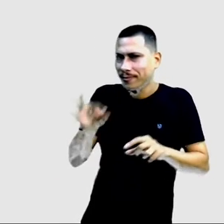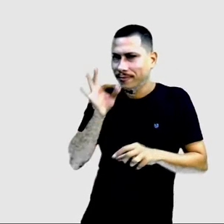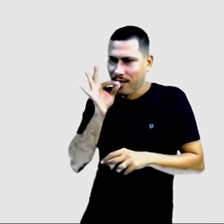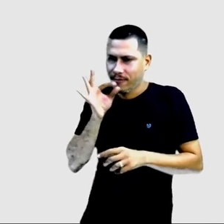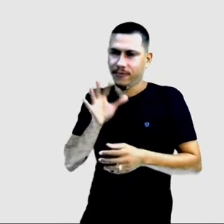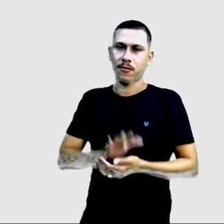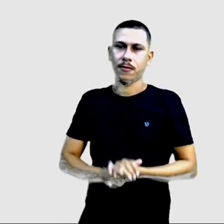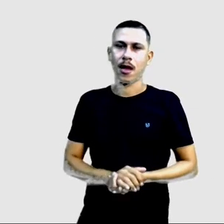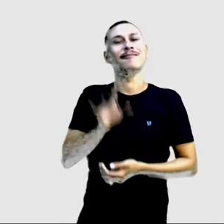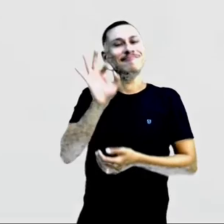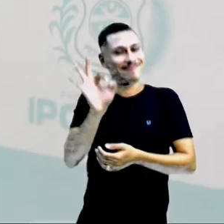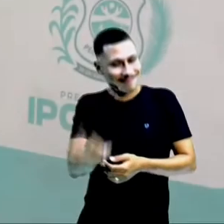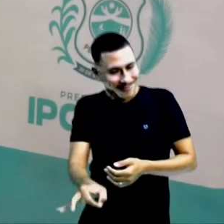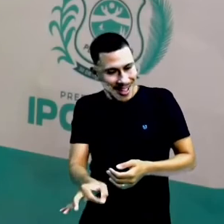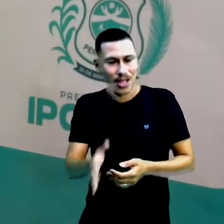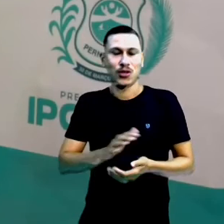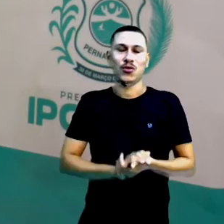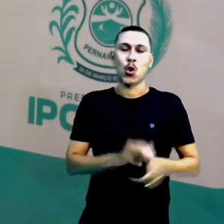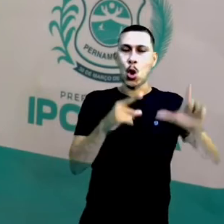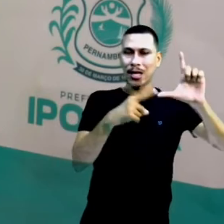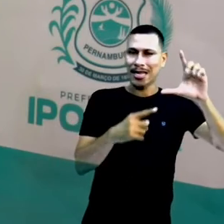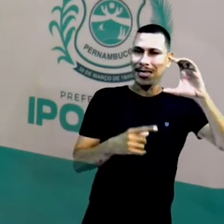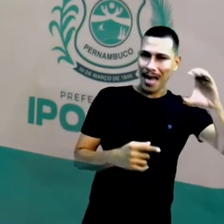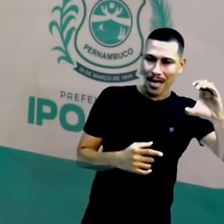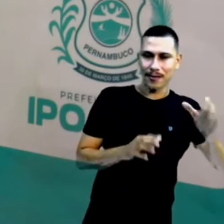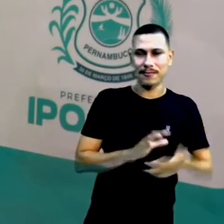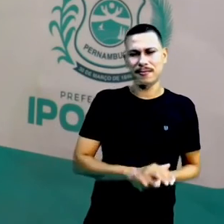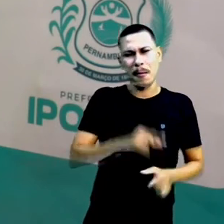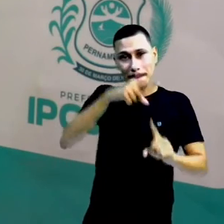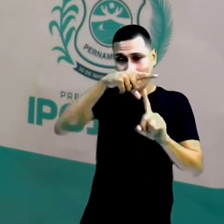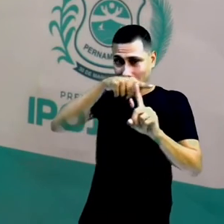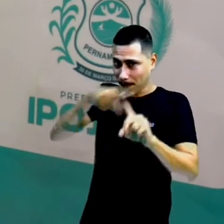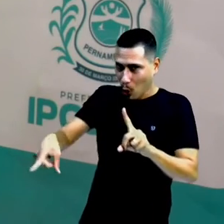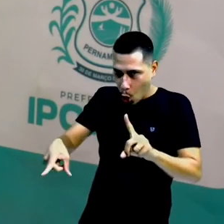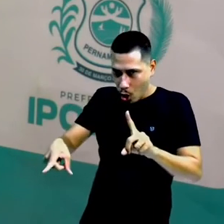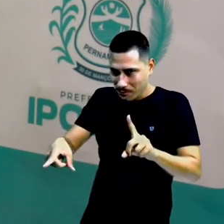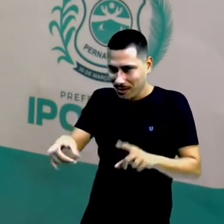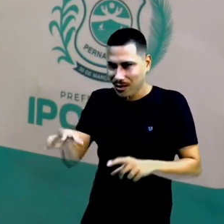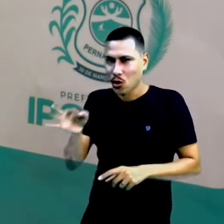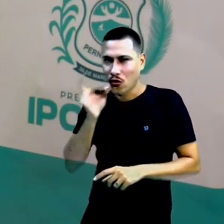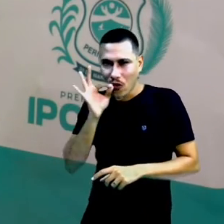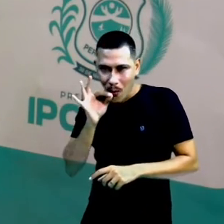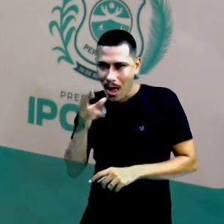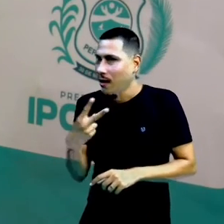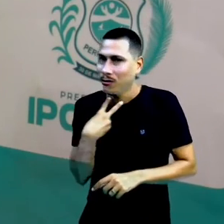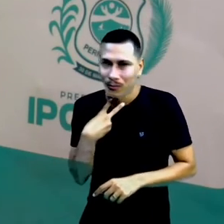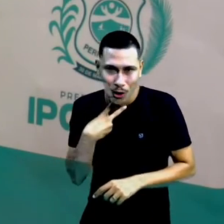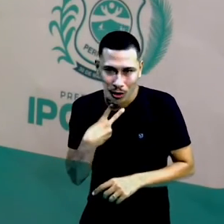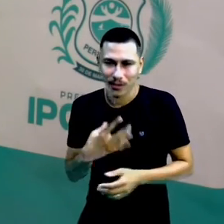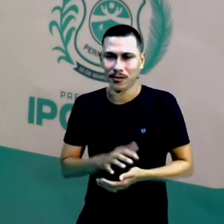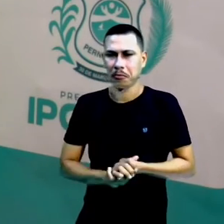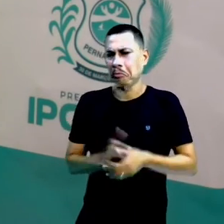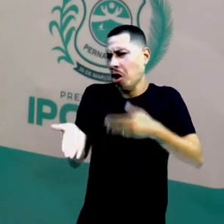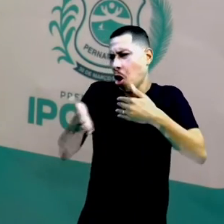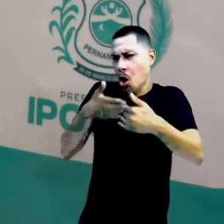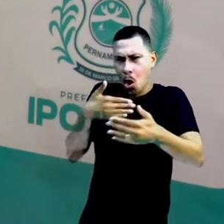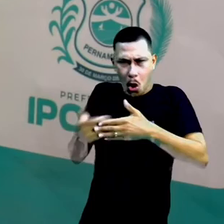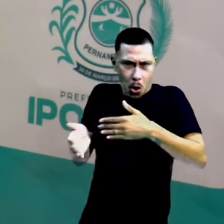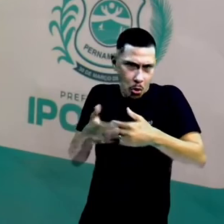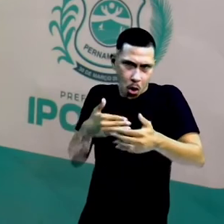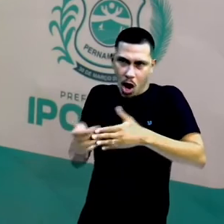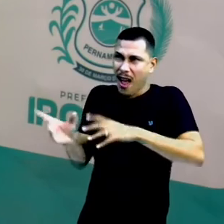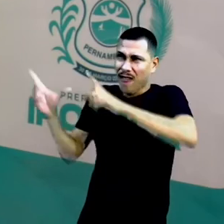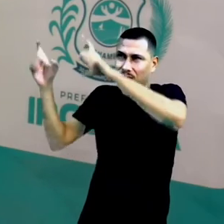Muito bem. Letra C, proibido fumar. Quando você vê qualquer imagem atrás de um